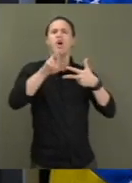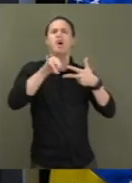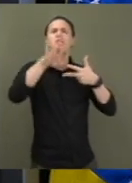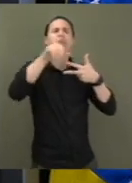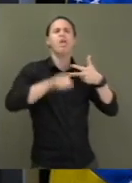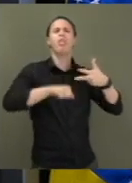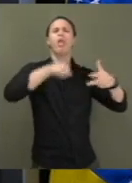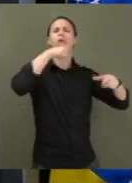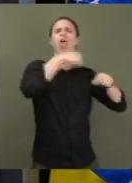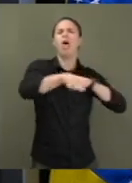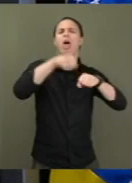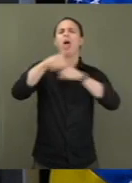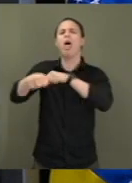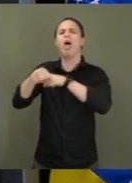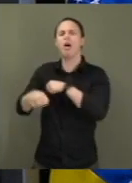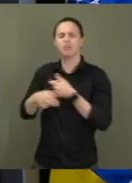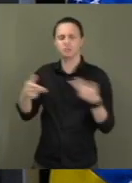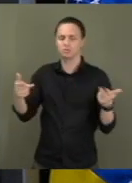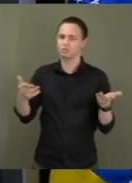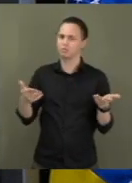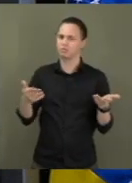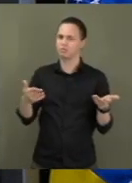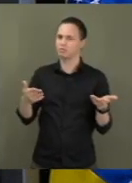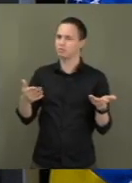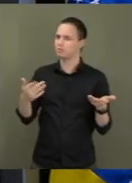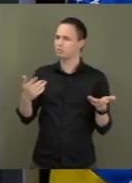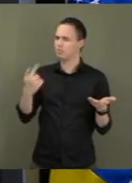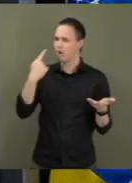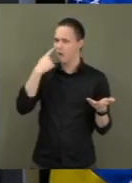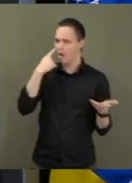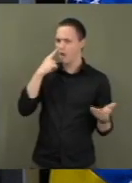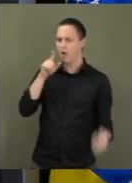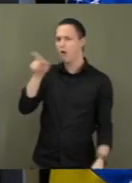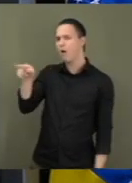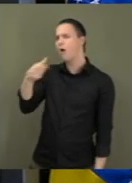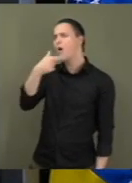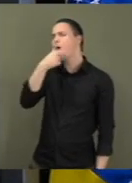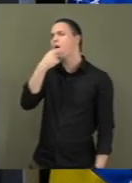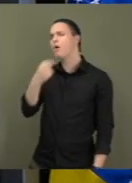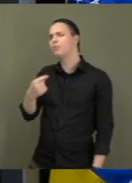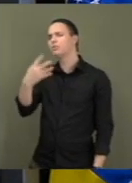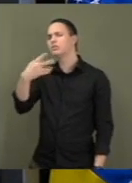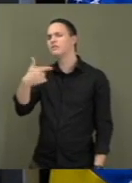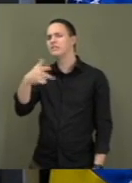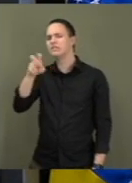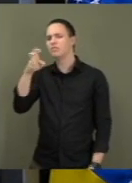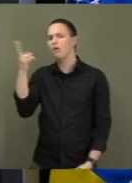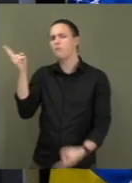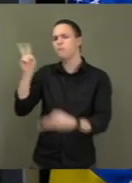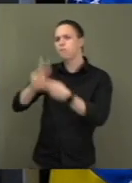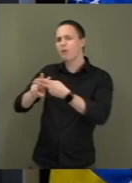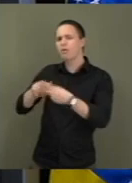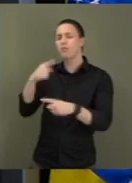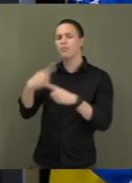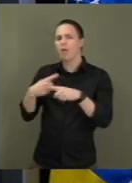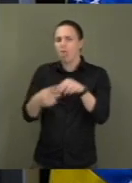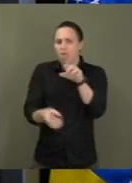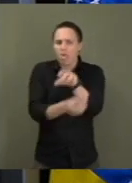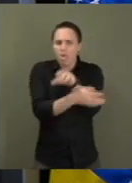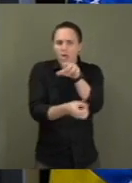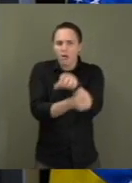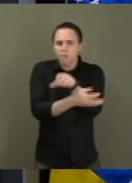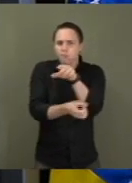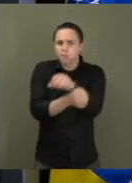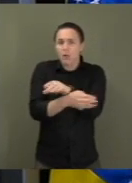condenado a 425 anos de cadeia, por ter desviado bilhões de